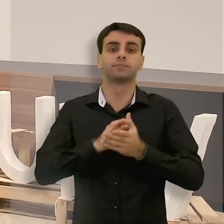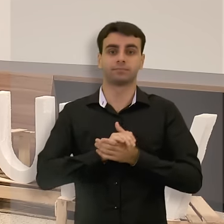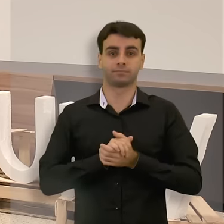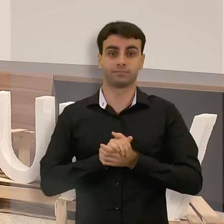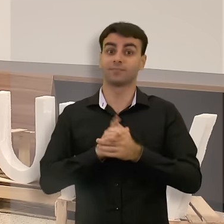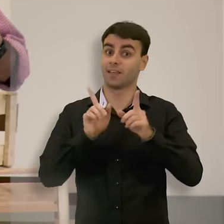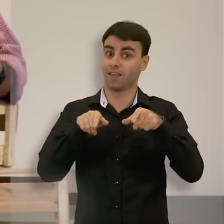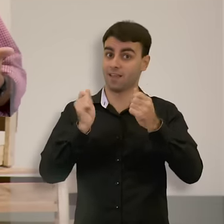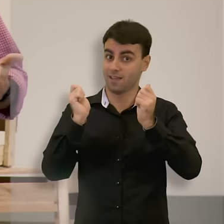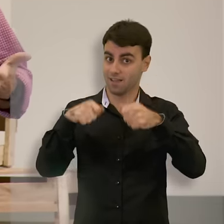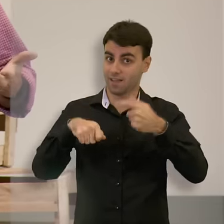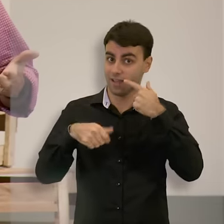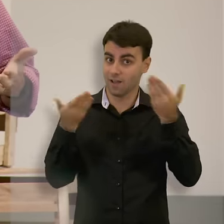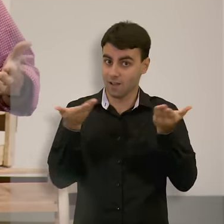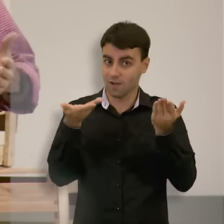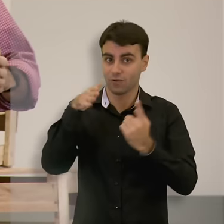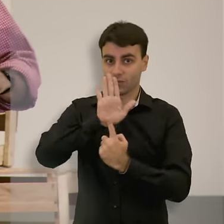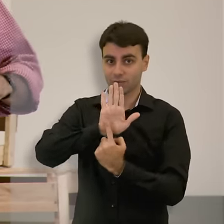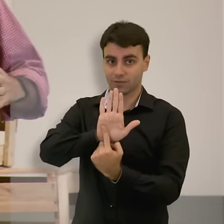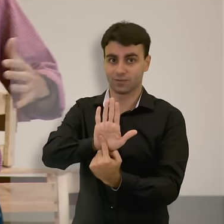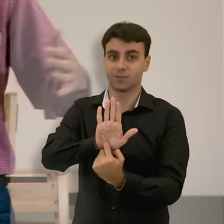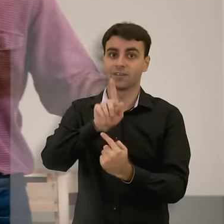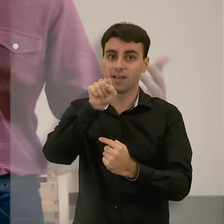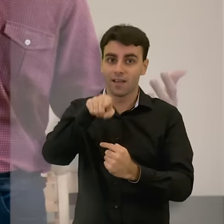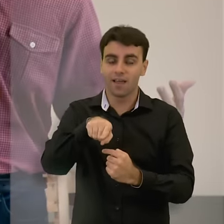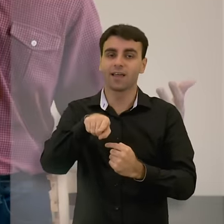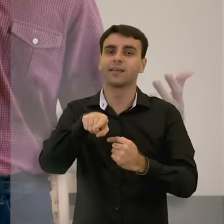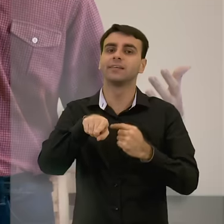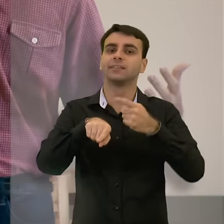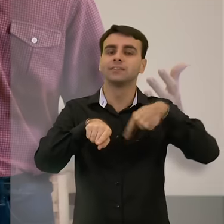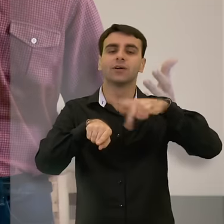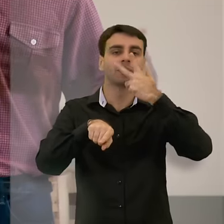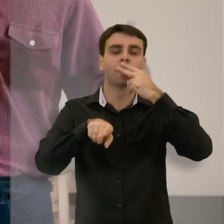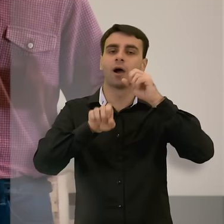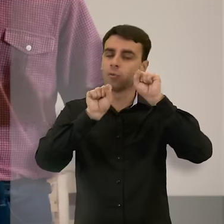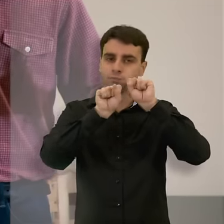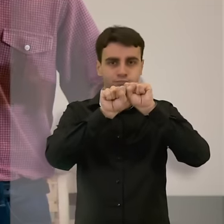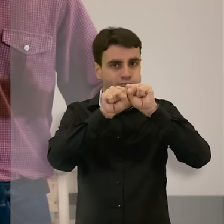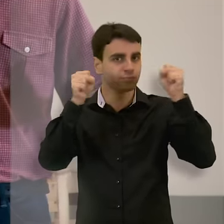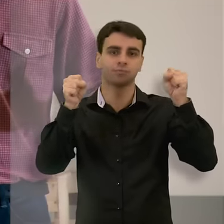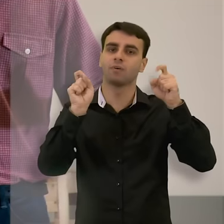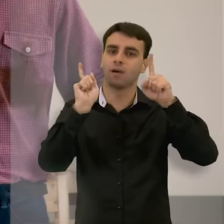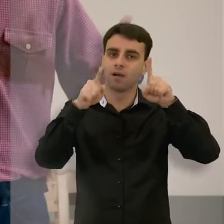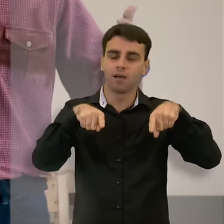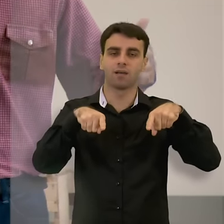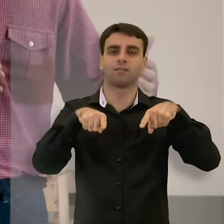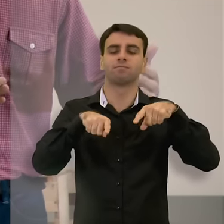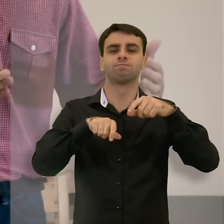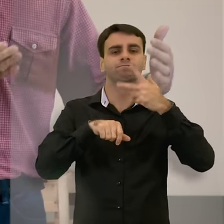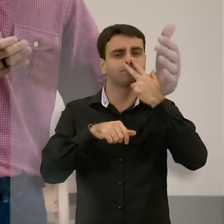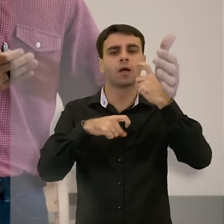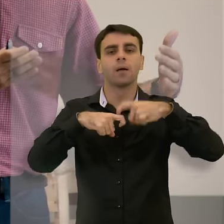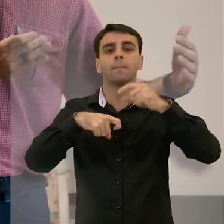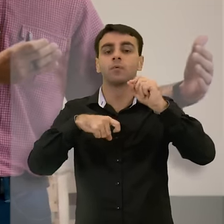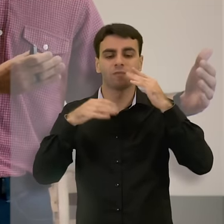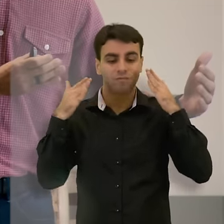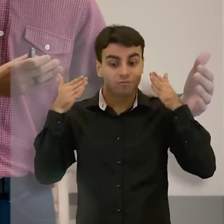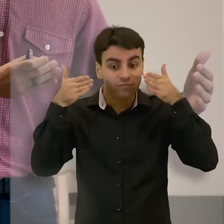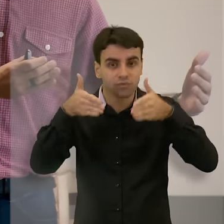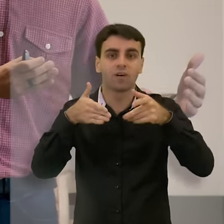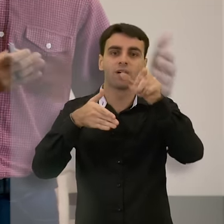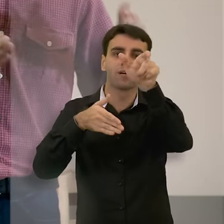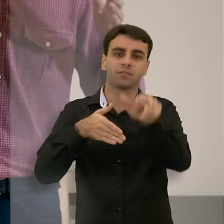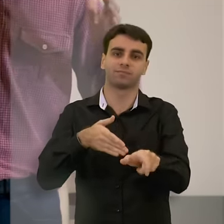A possibilidade que eu venho trazer para vocês hoje é essa mudança de paradigma, a gente parar para pensar numa medicina centrada nas